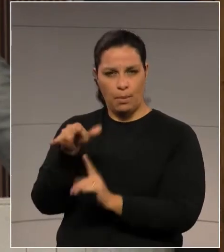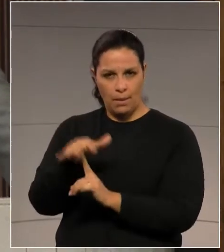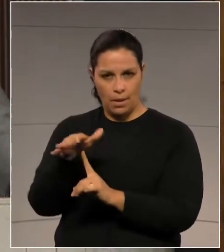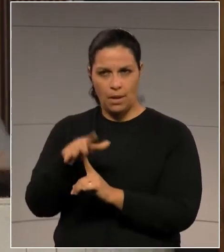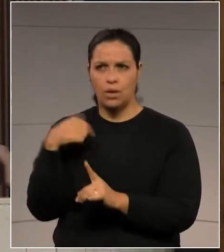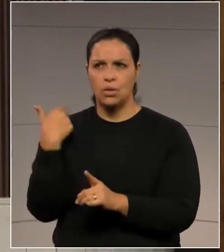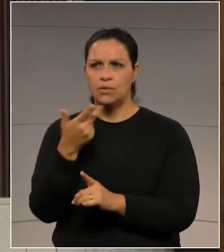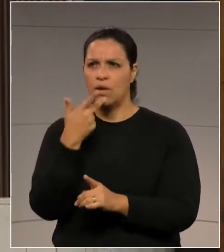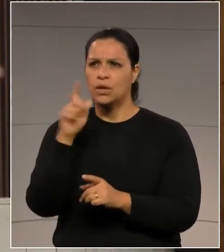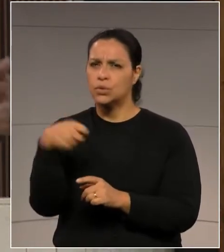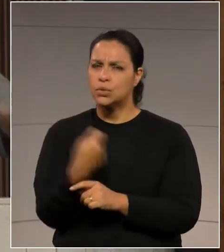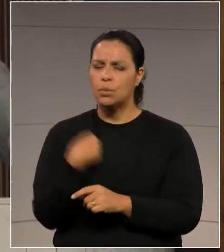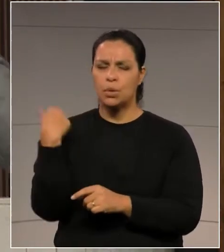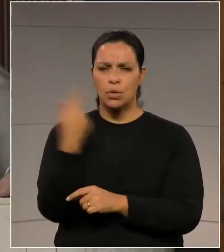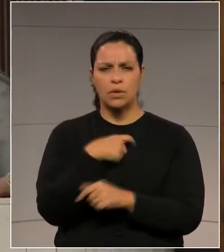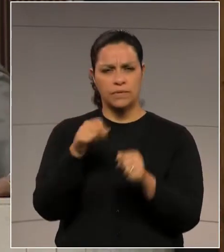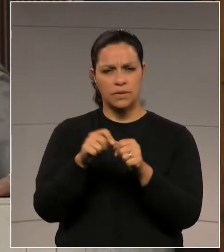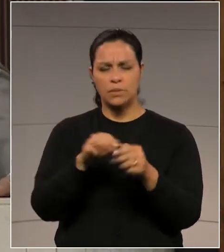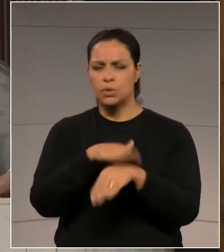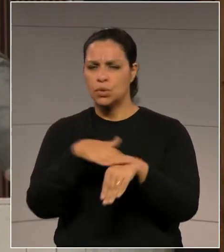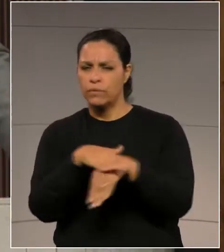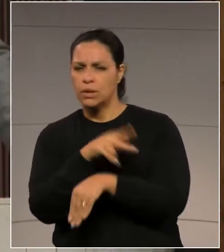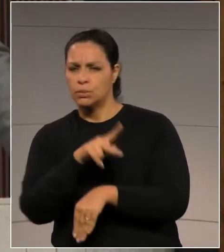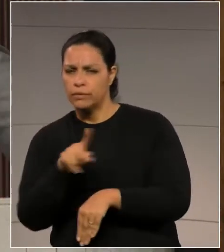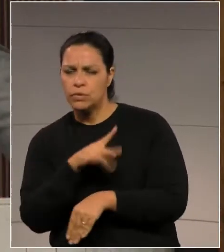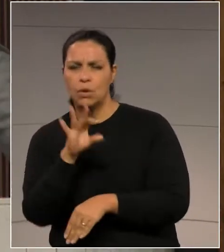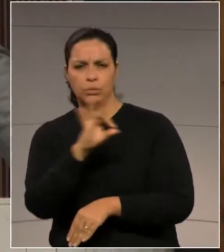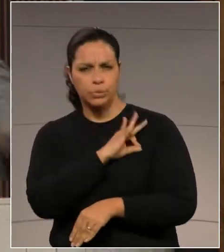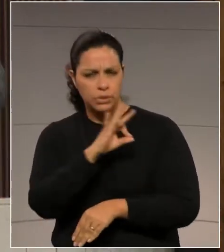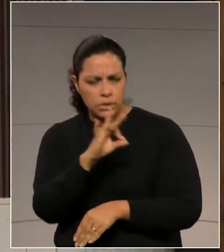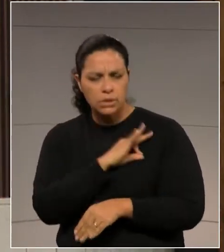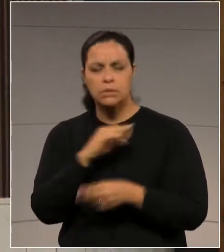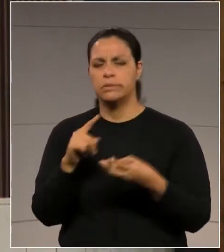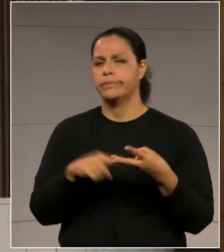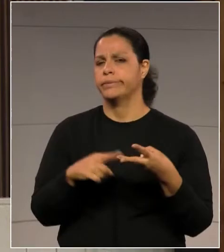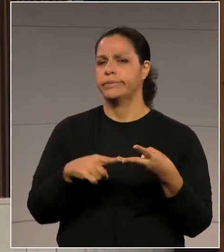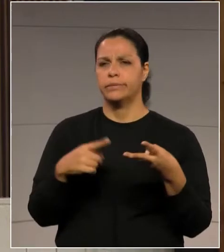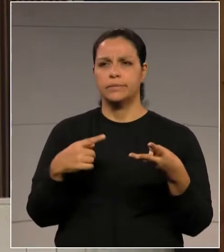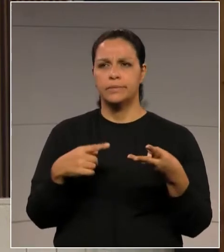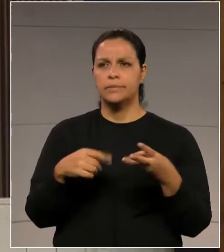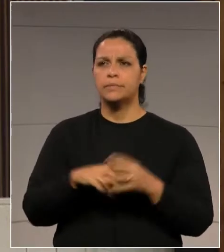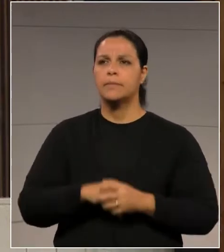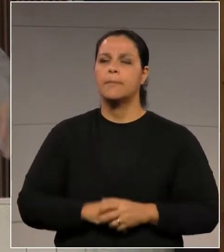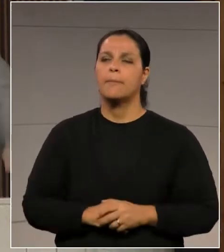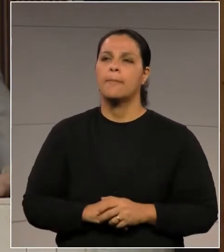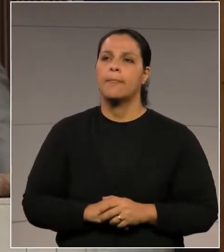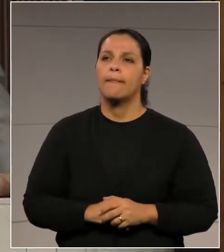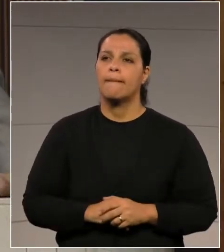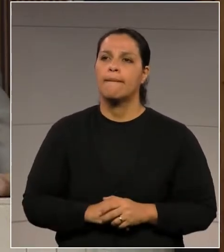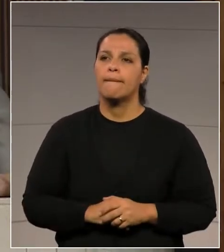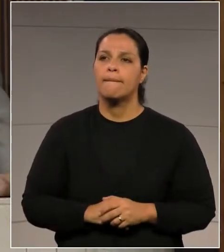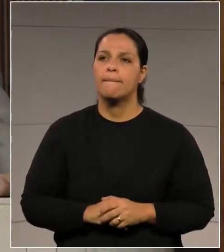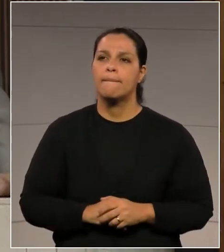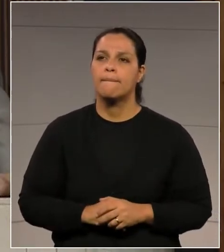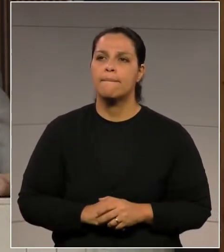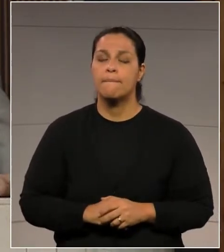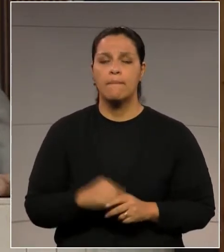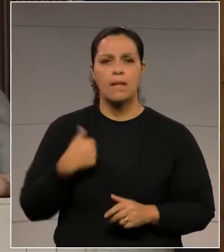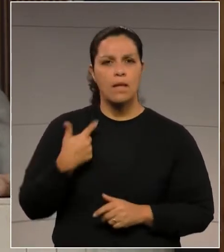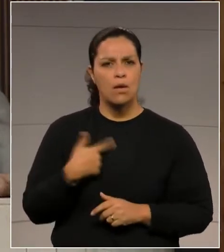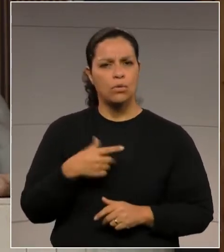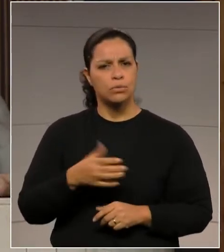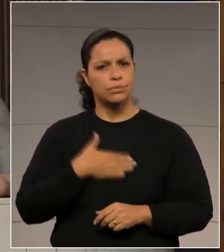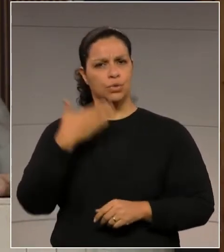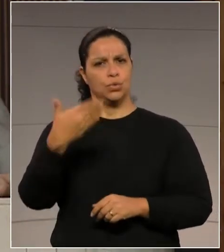prestando contas do mandato, conversando com professores, policiais e fiquei